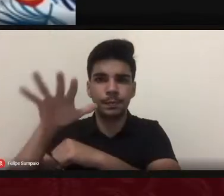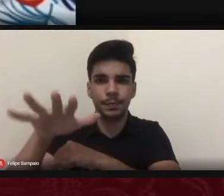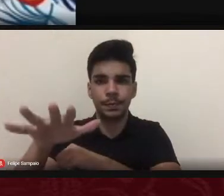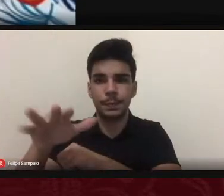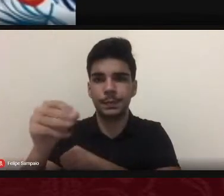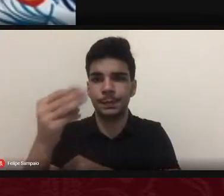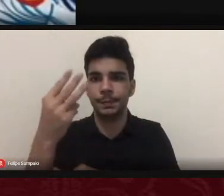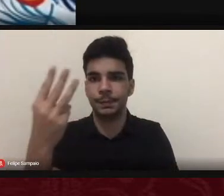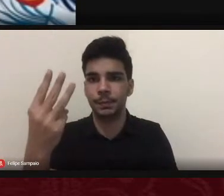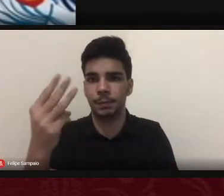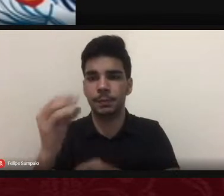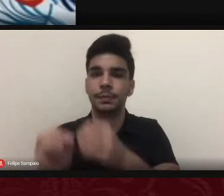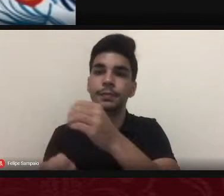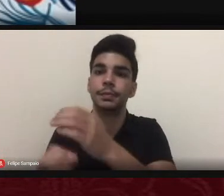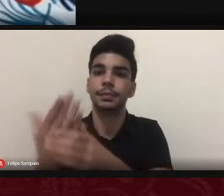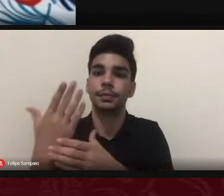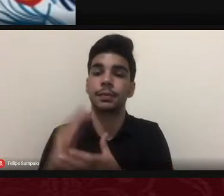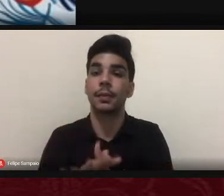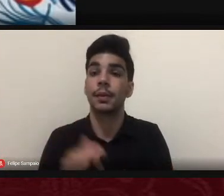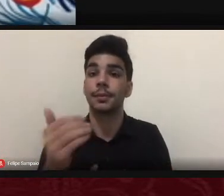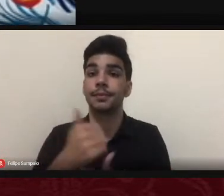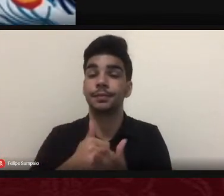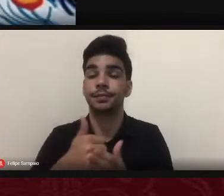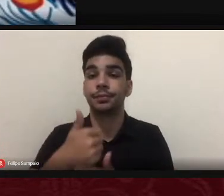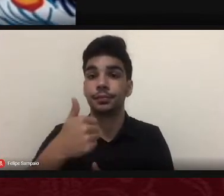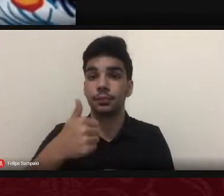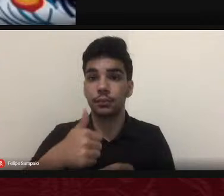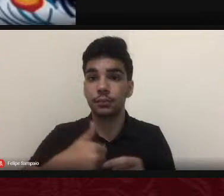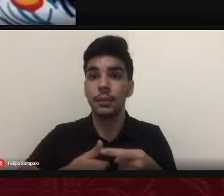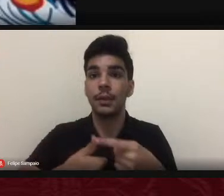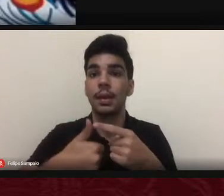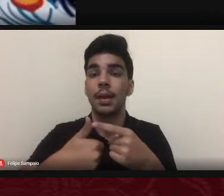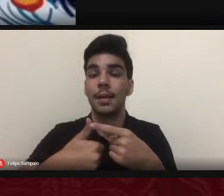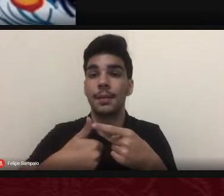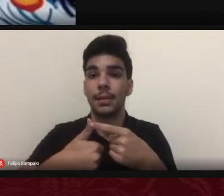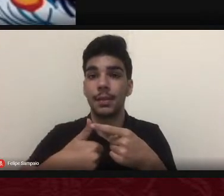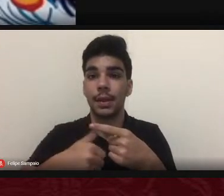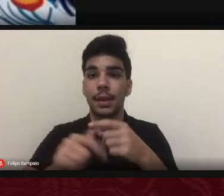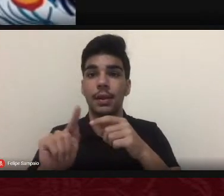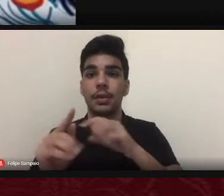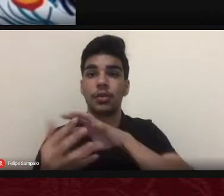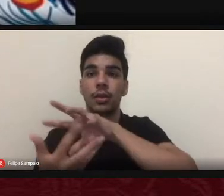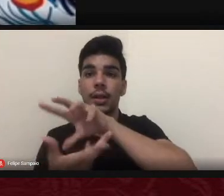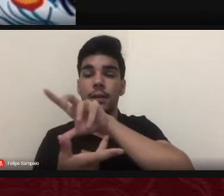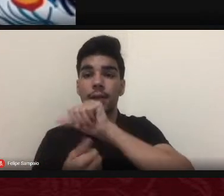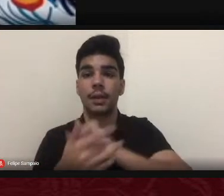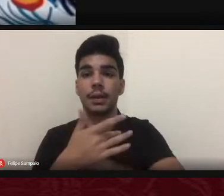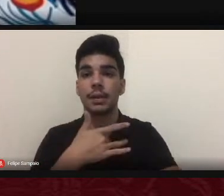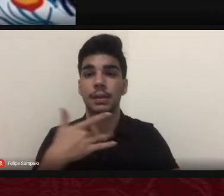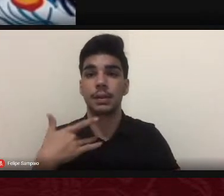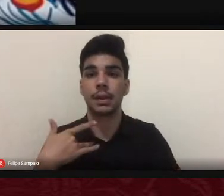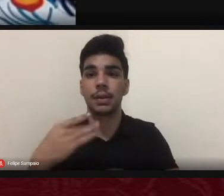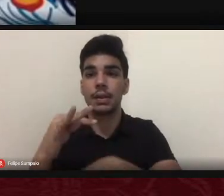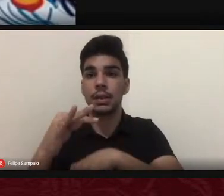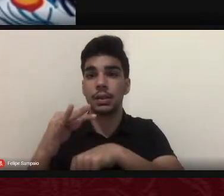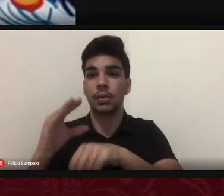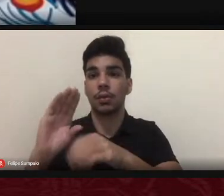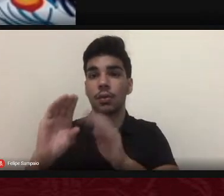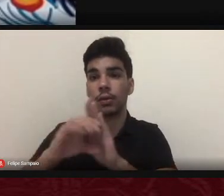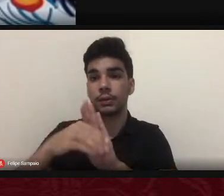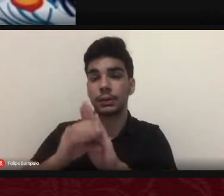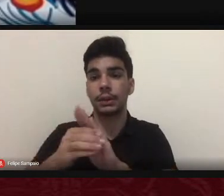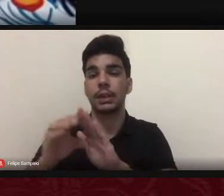a primeira é a geografia e saúde conceitos teorias e metodologias